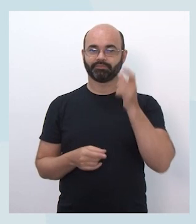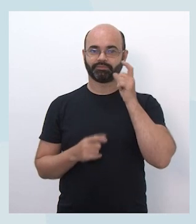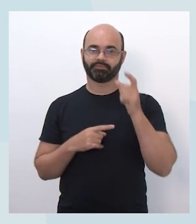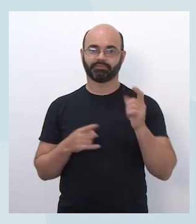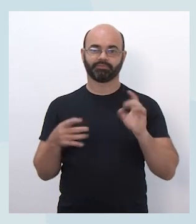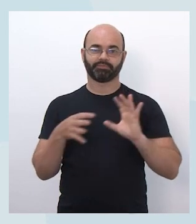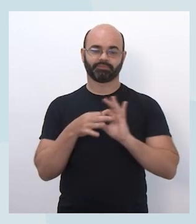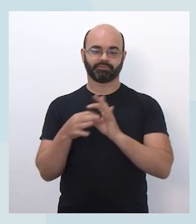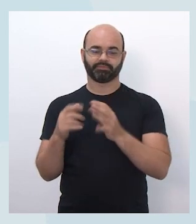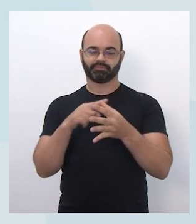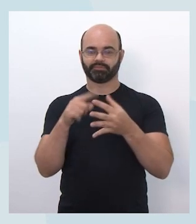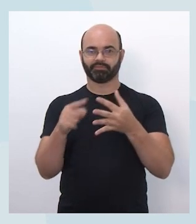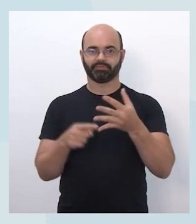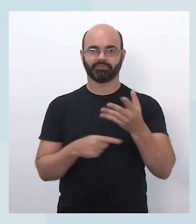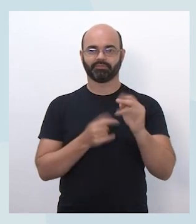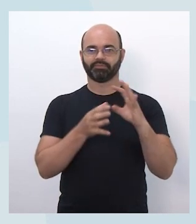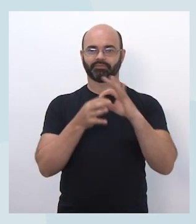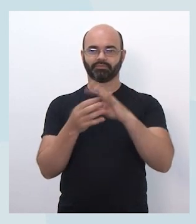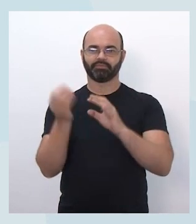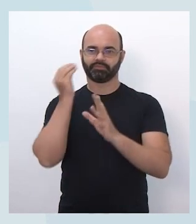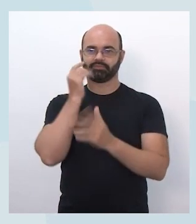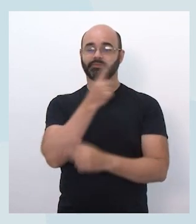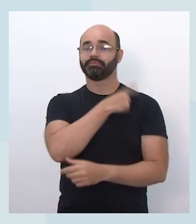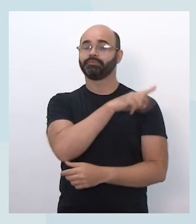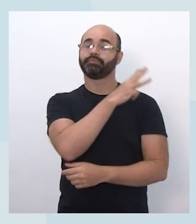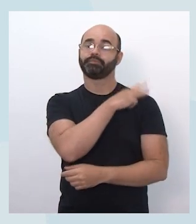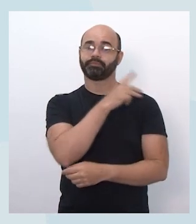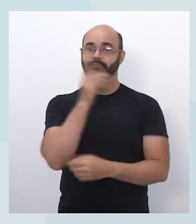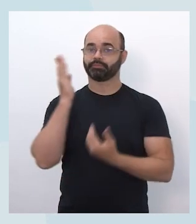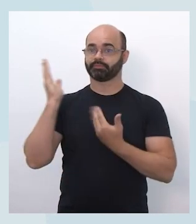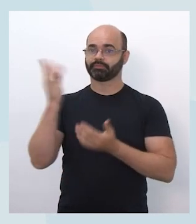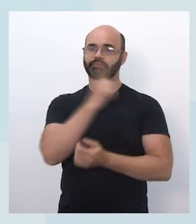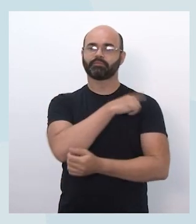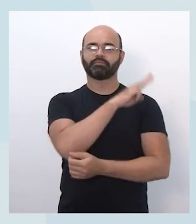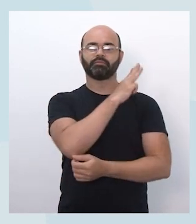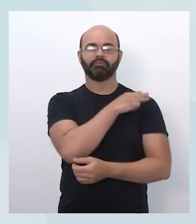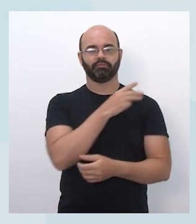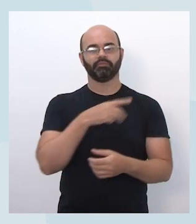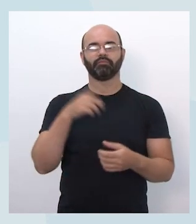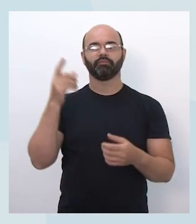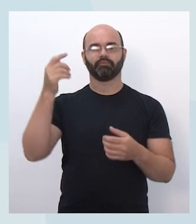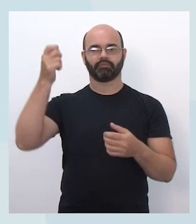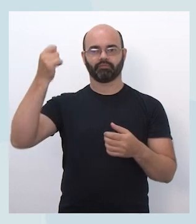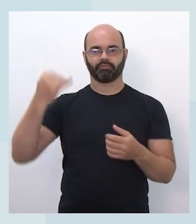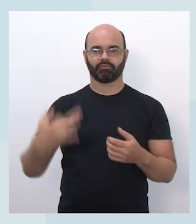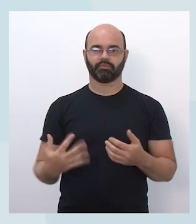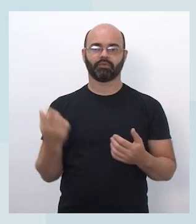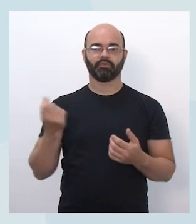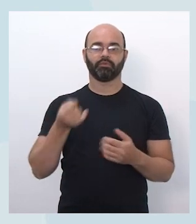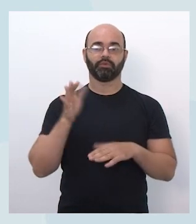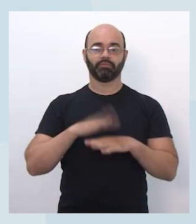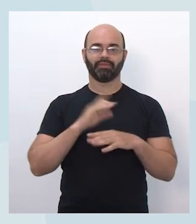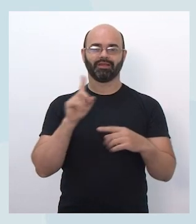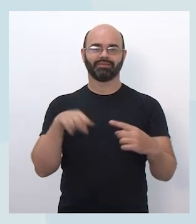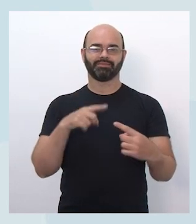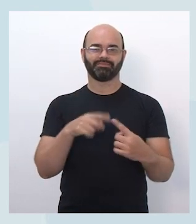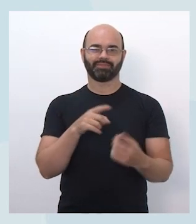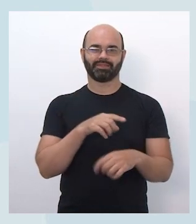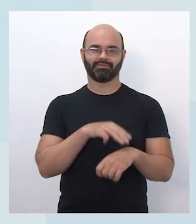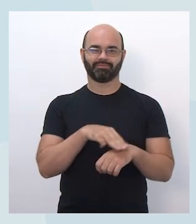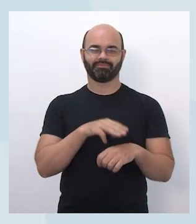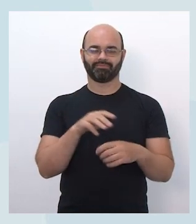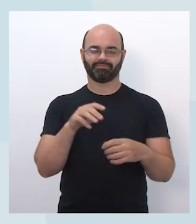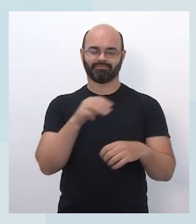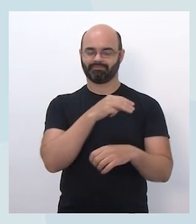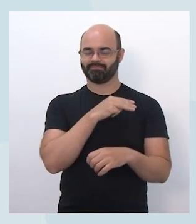transposição de missões para diferentes anos séries, no ensino médio a gente tem um número maior de opções de missão que eventualmente podem ser trabalhadas